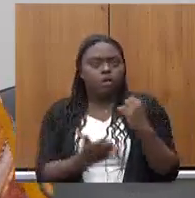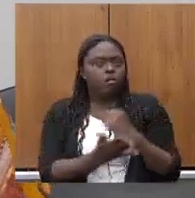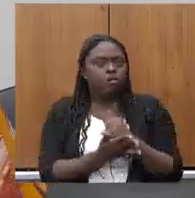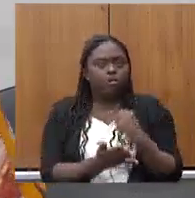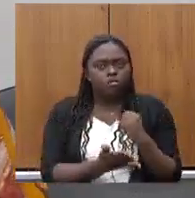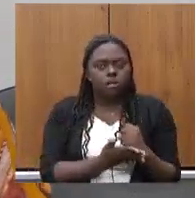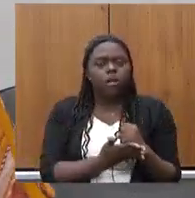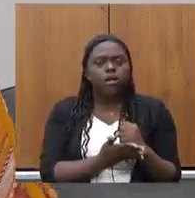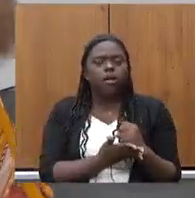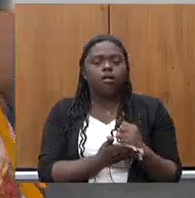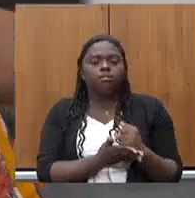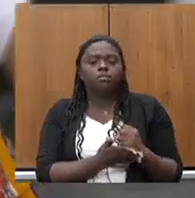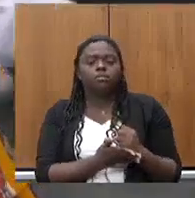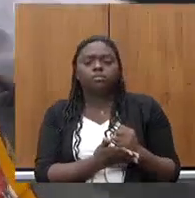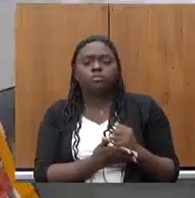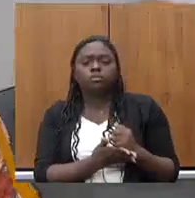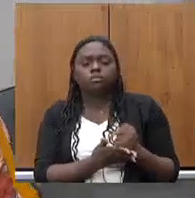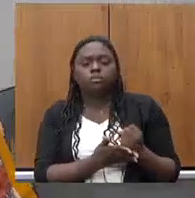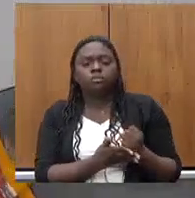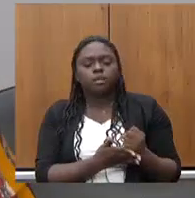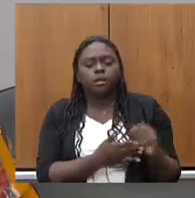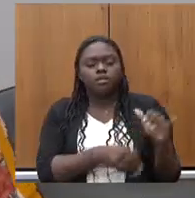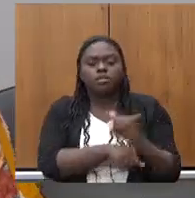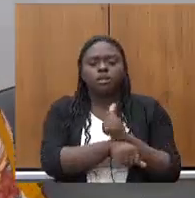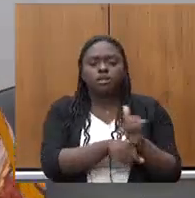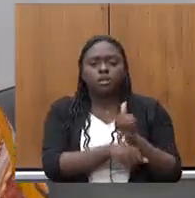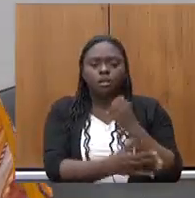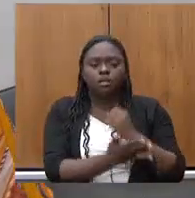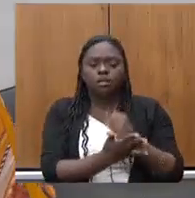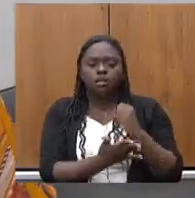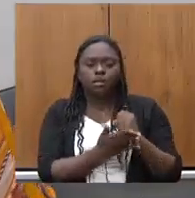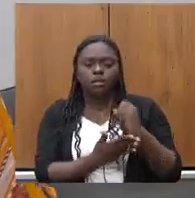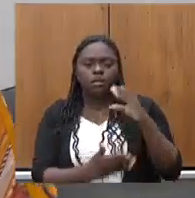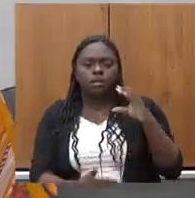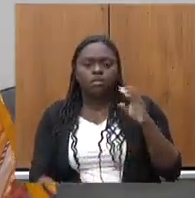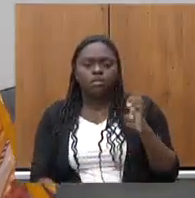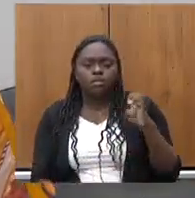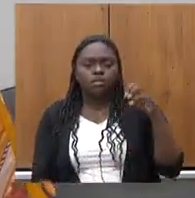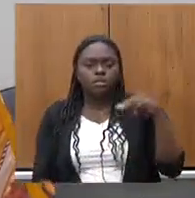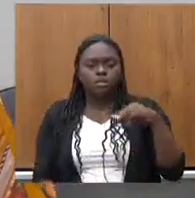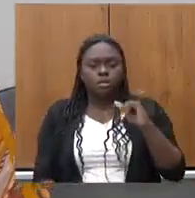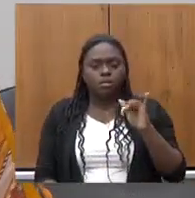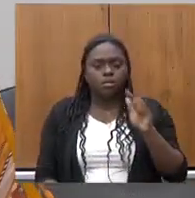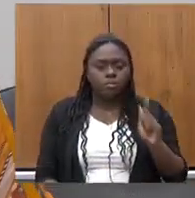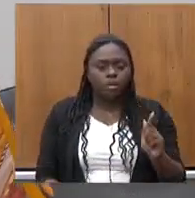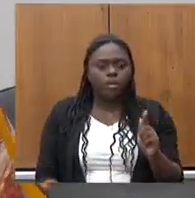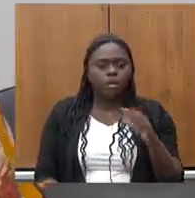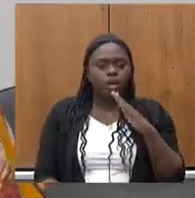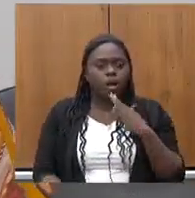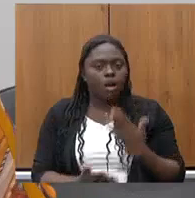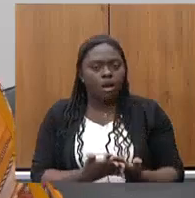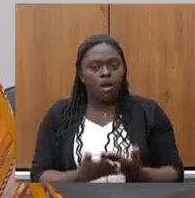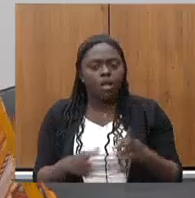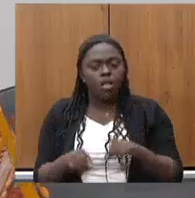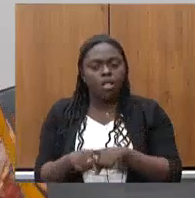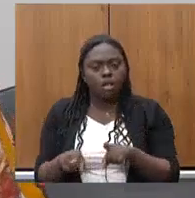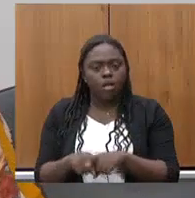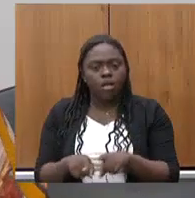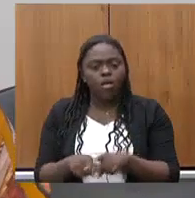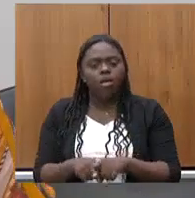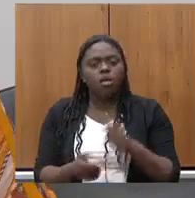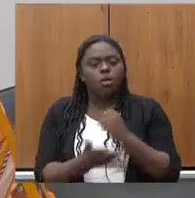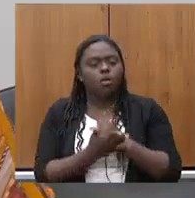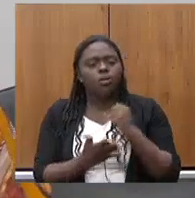a dinâmica de contratação na Semig que foi escandalosa de contratos de convalidação sem licitação